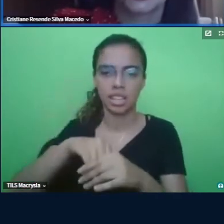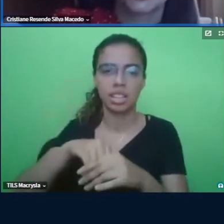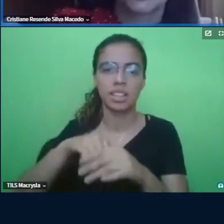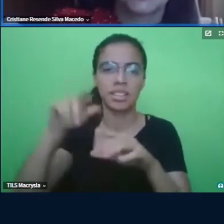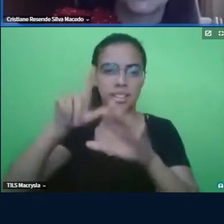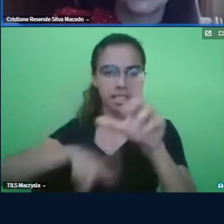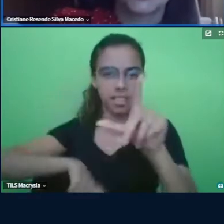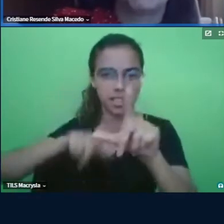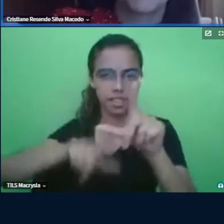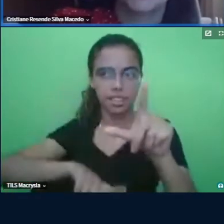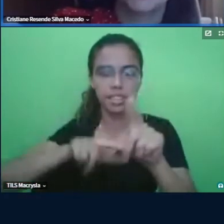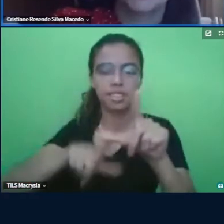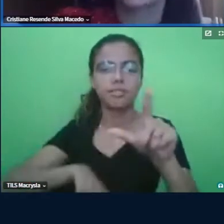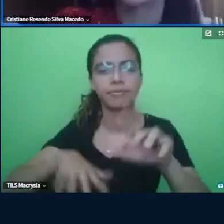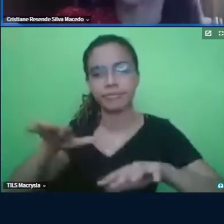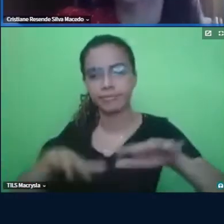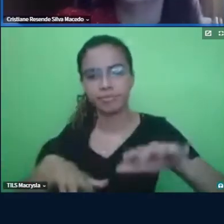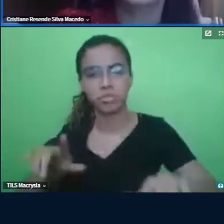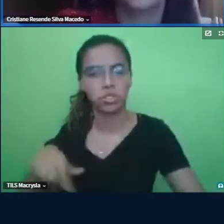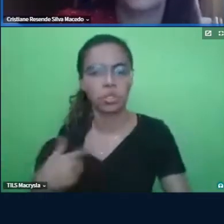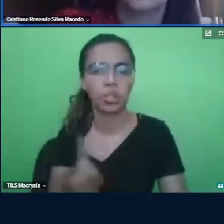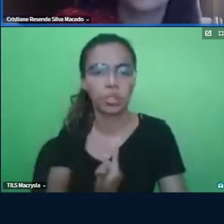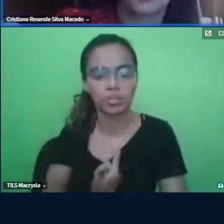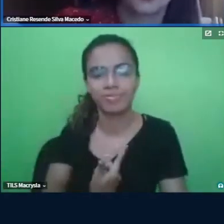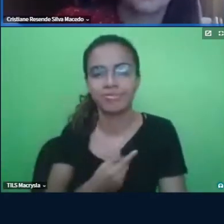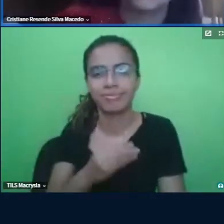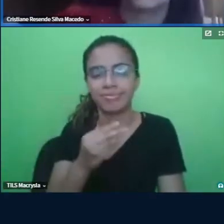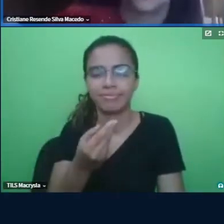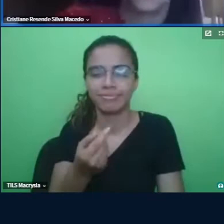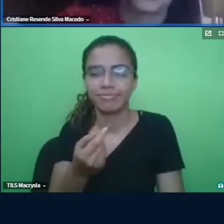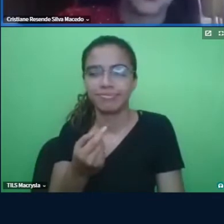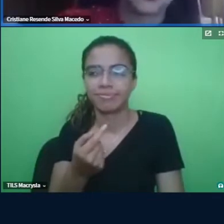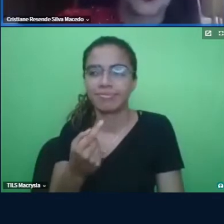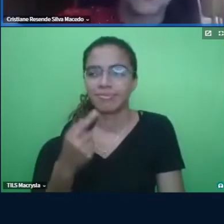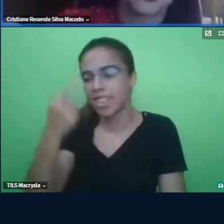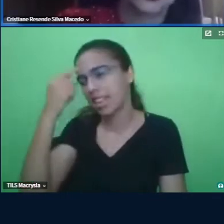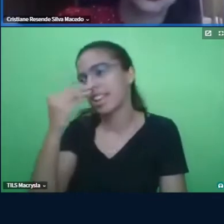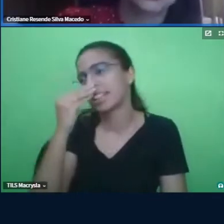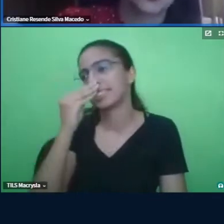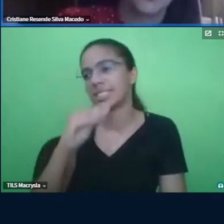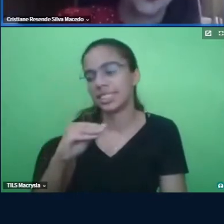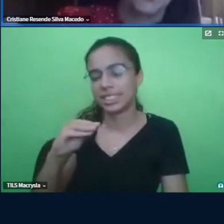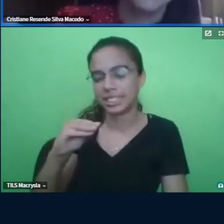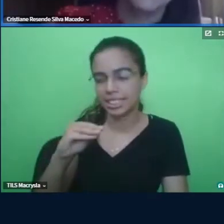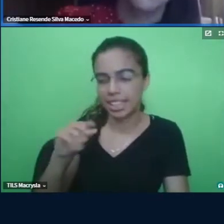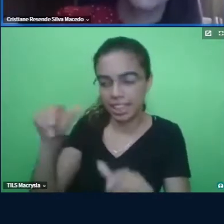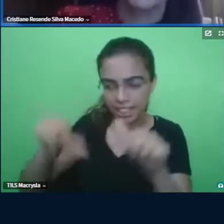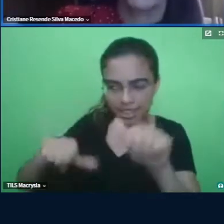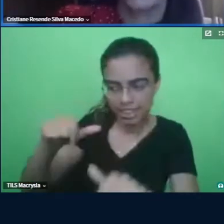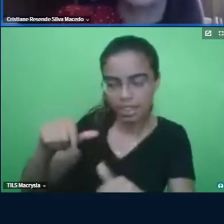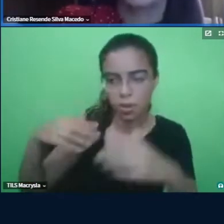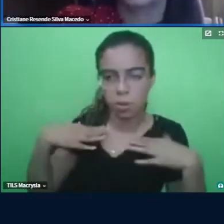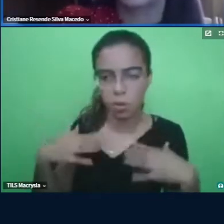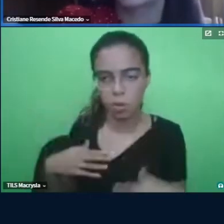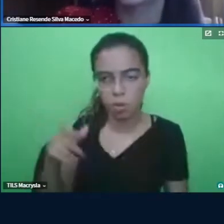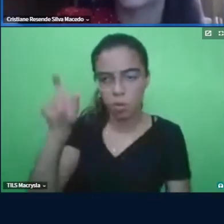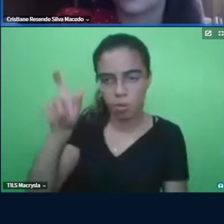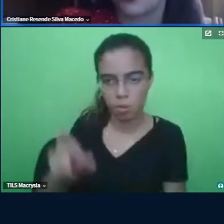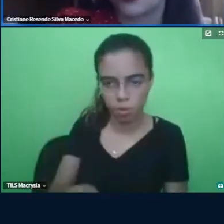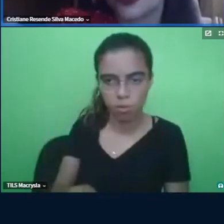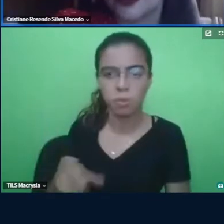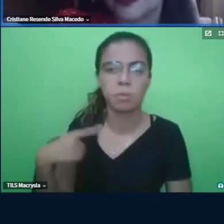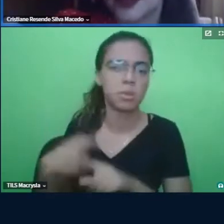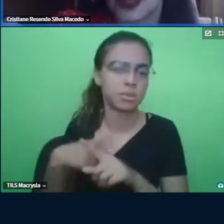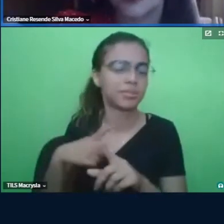às vezes a gente rejeita muito a análise comportamental, porque a gente só vislumbra o behaviorismo